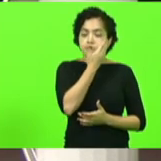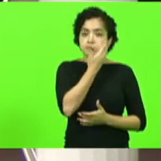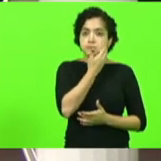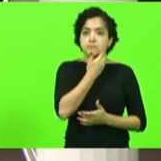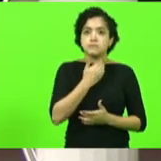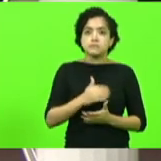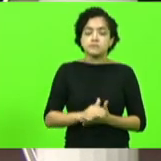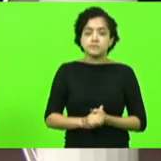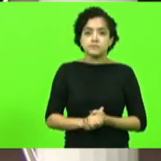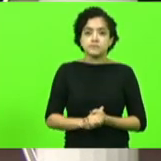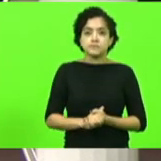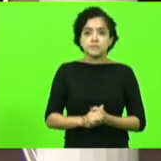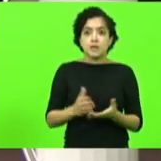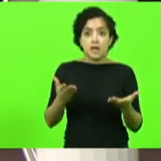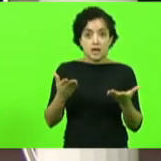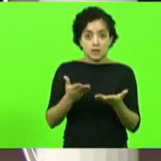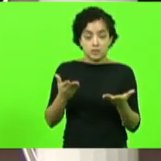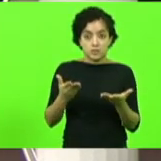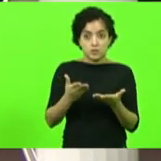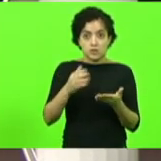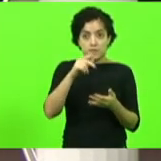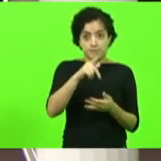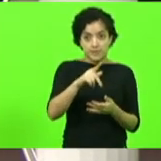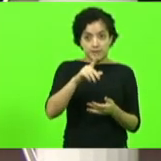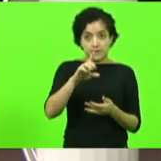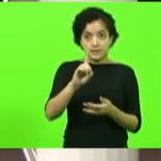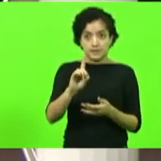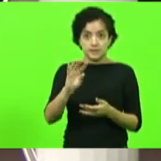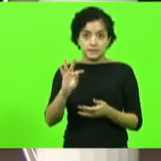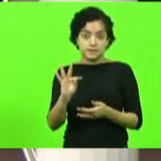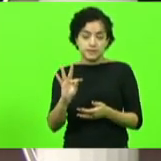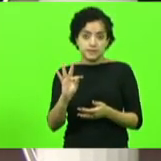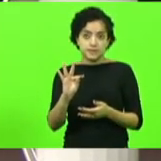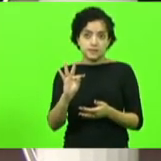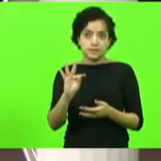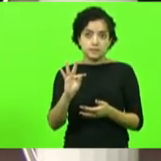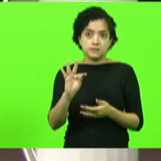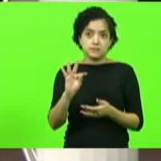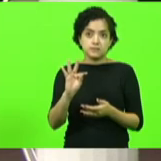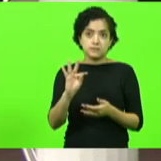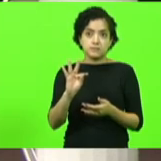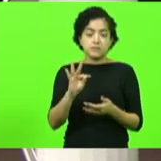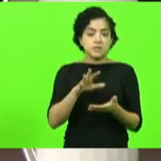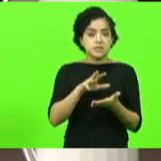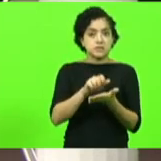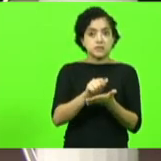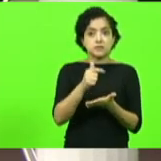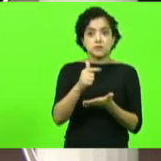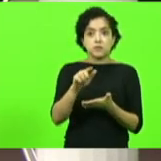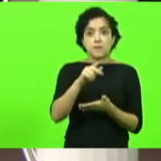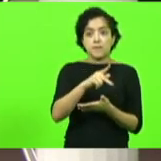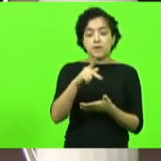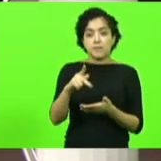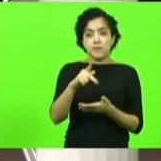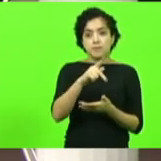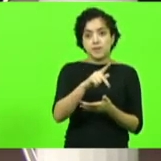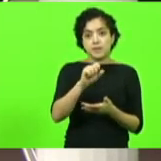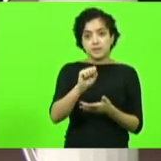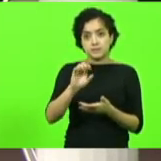com a palavra o bloco PDT PSDB republicano não tem inscritos PP PSB